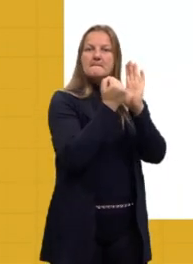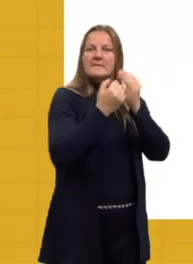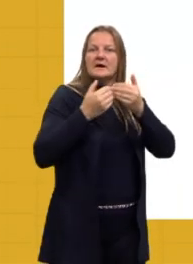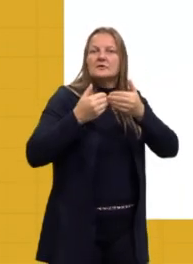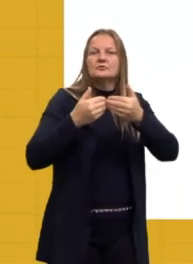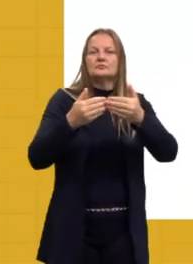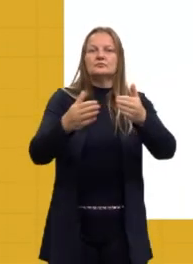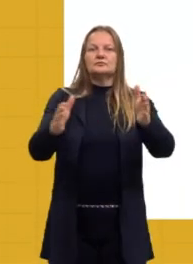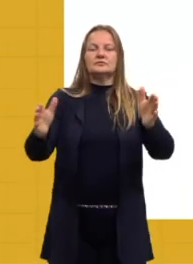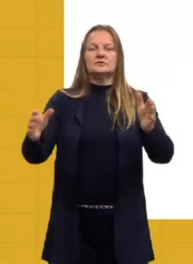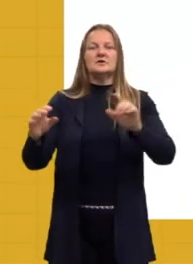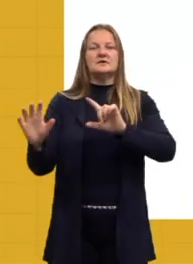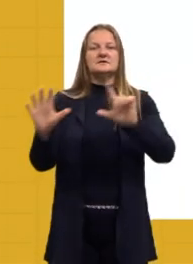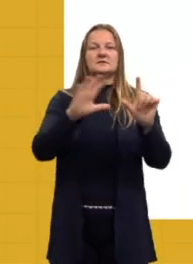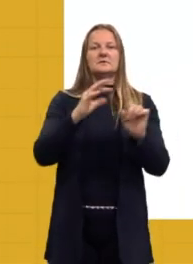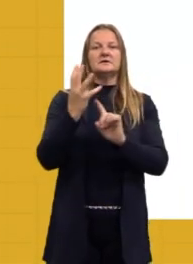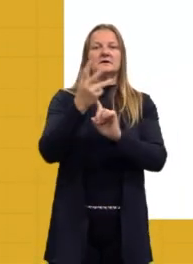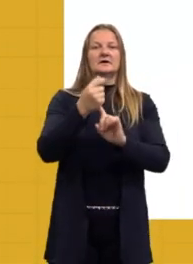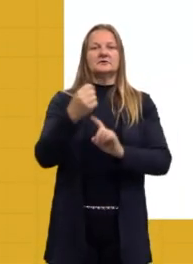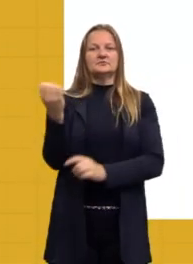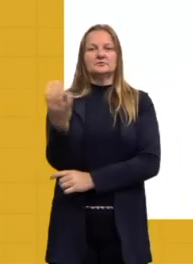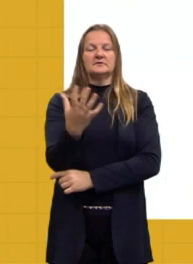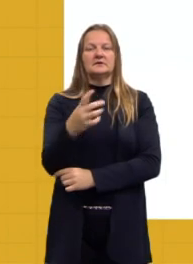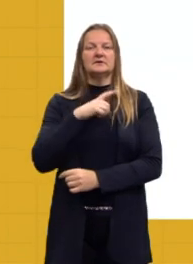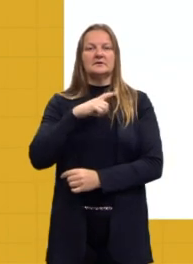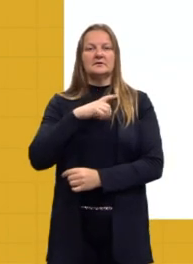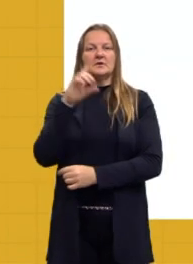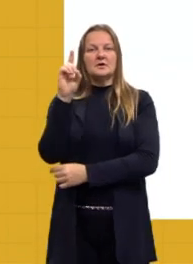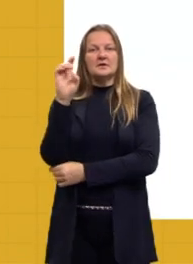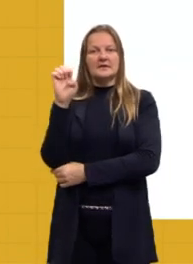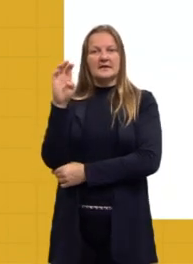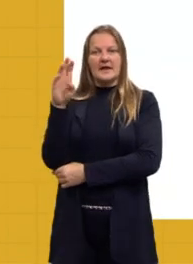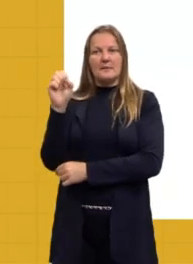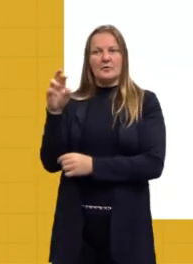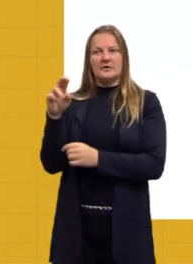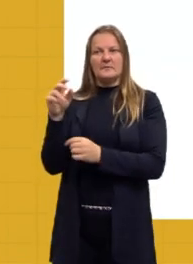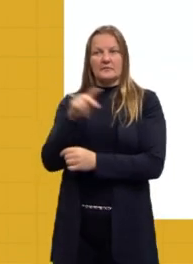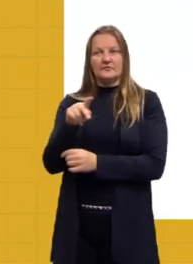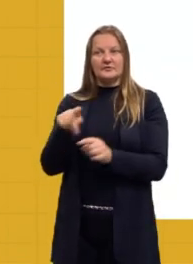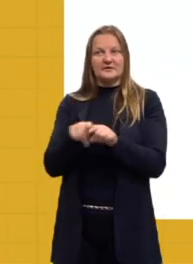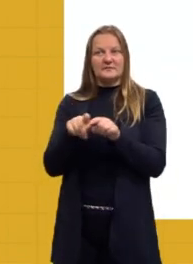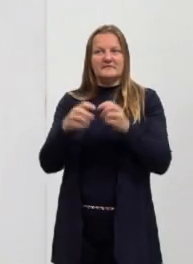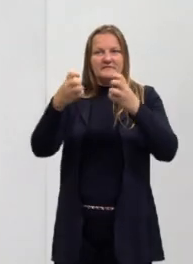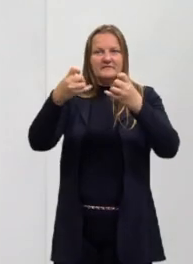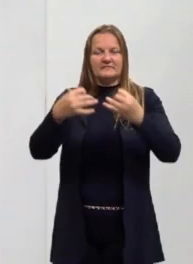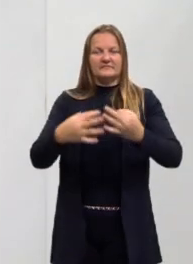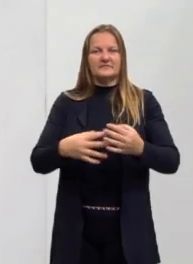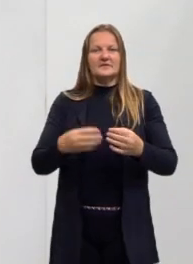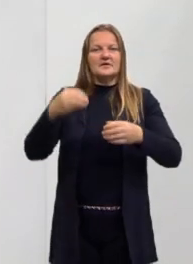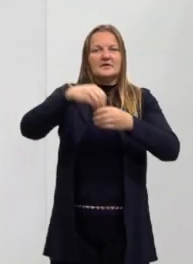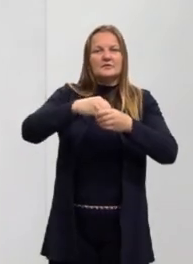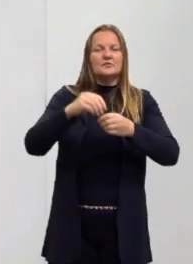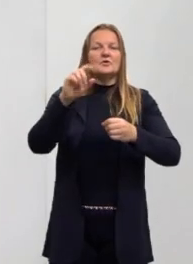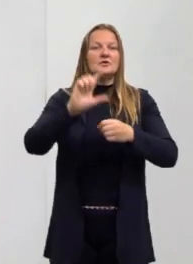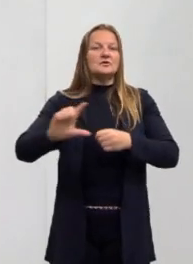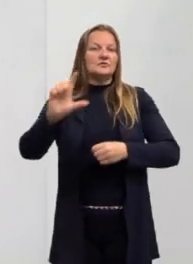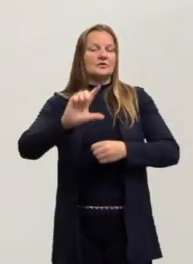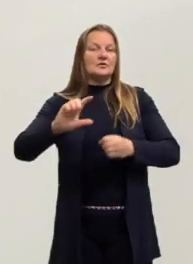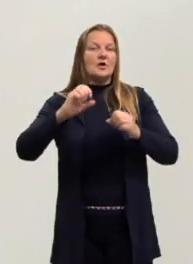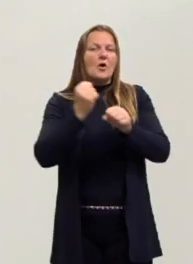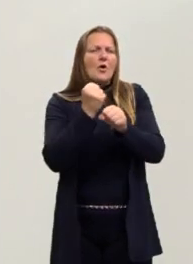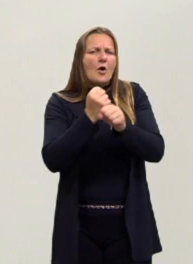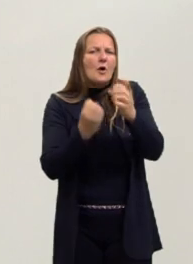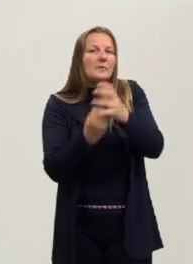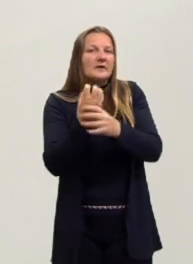fase é a Semana de Arte Moderna, né? Como a Débora comentou, gente tem, dentro das outras escolas literárias, obras